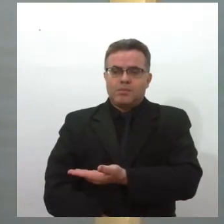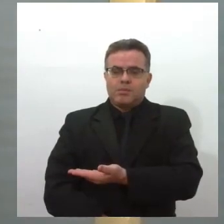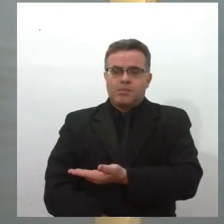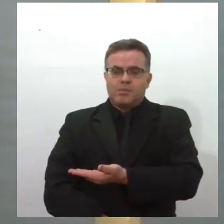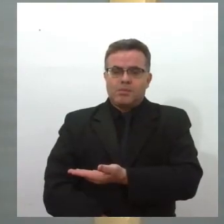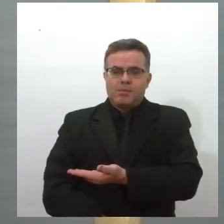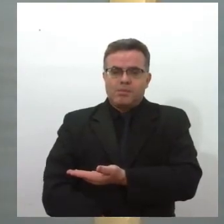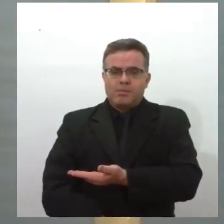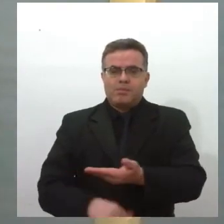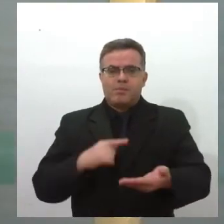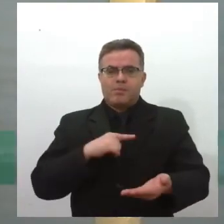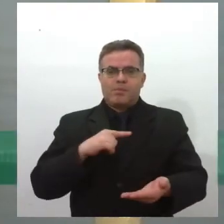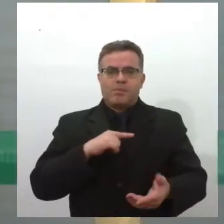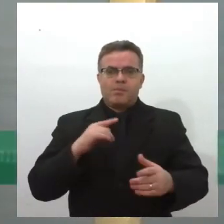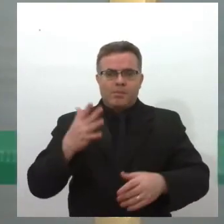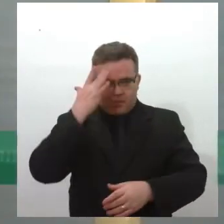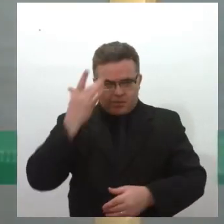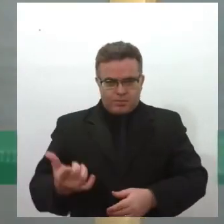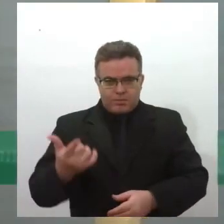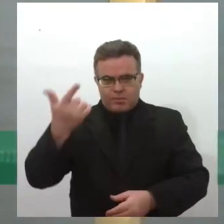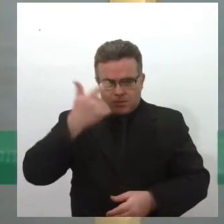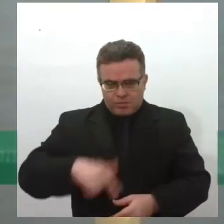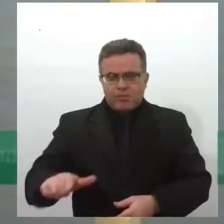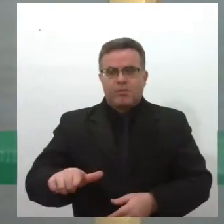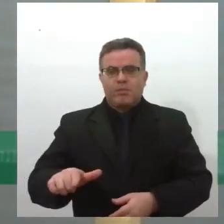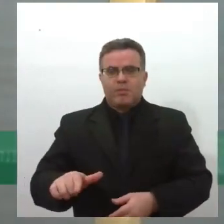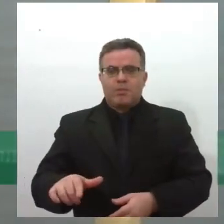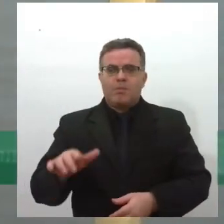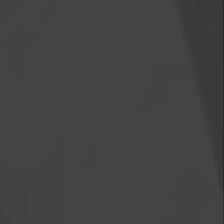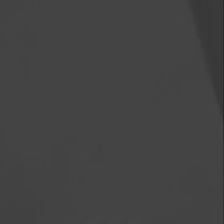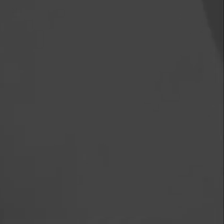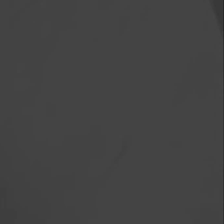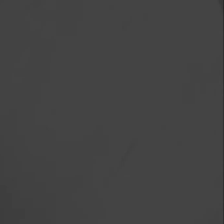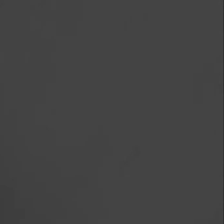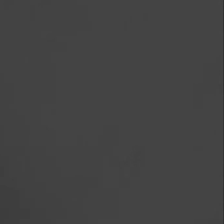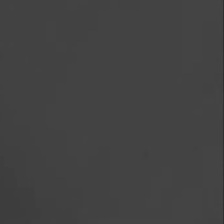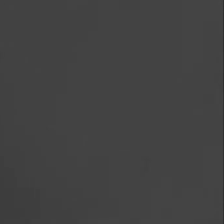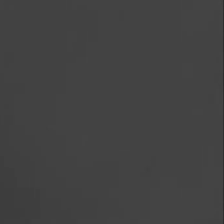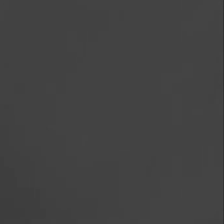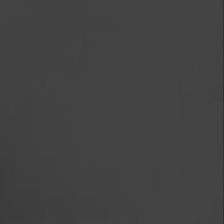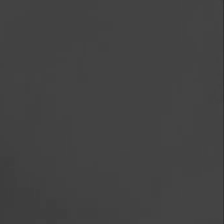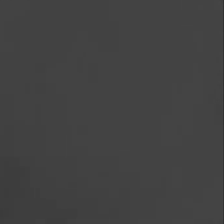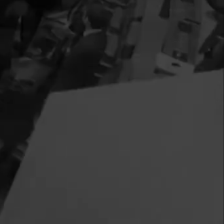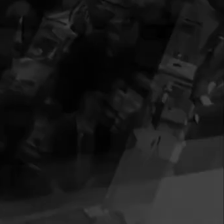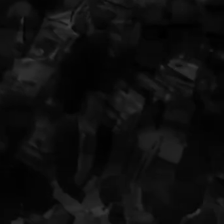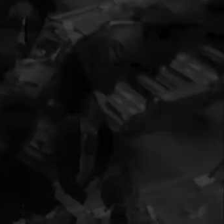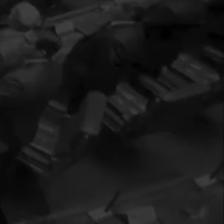-528-774. Amanhã, tem mais Congresso em Pauta. e